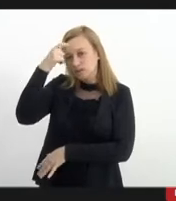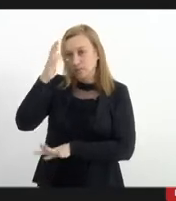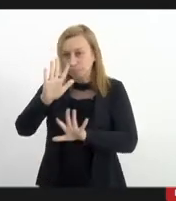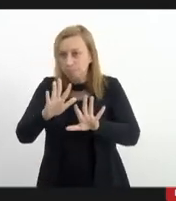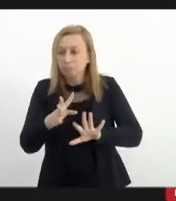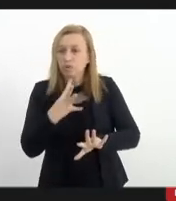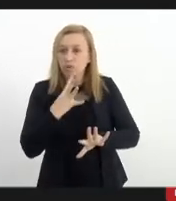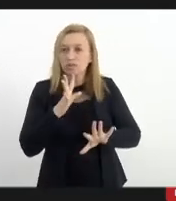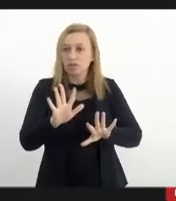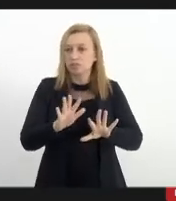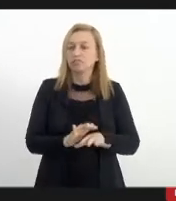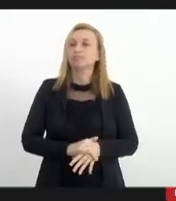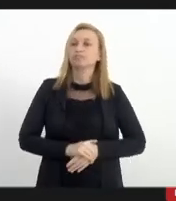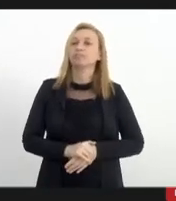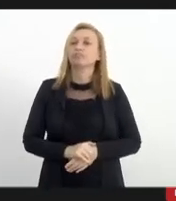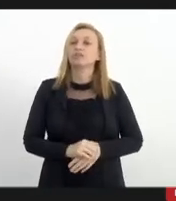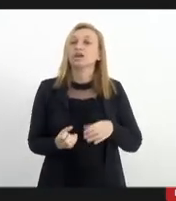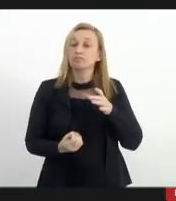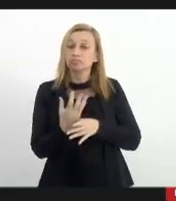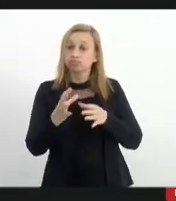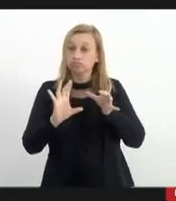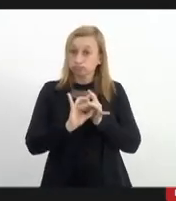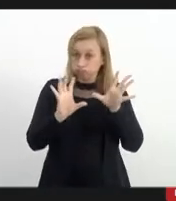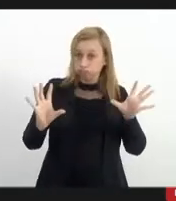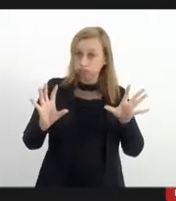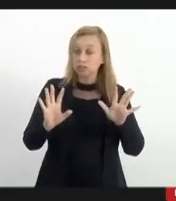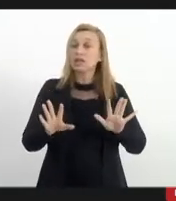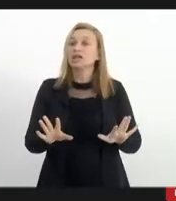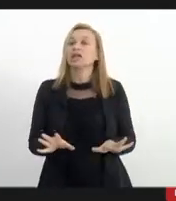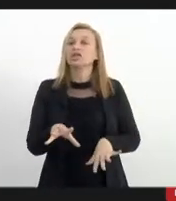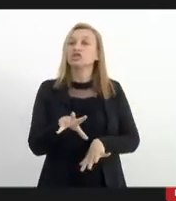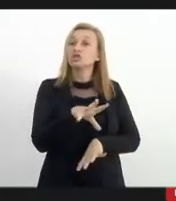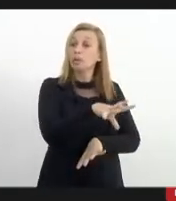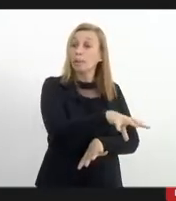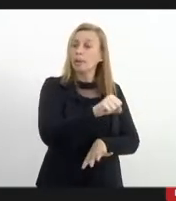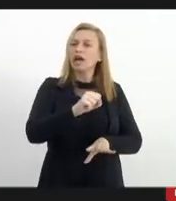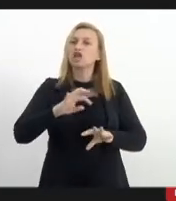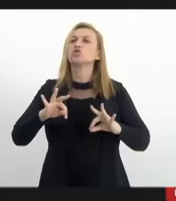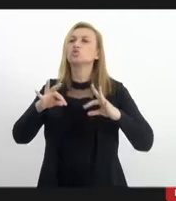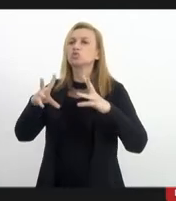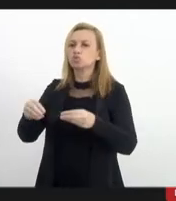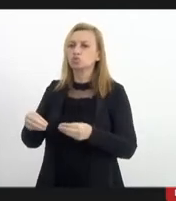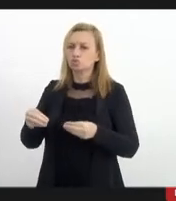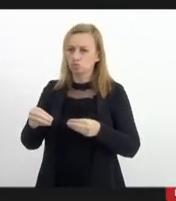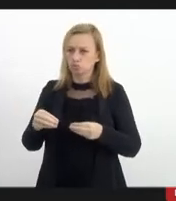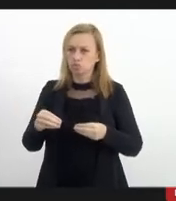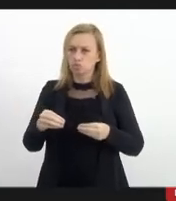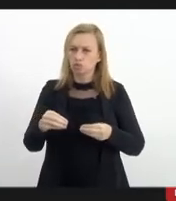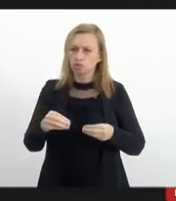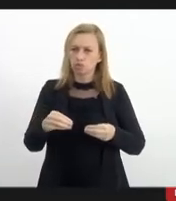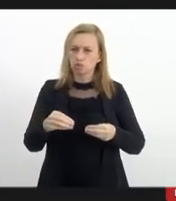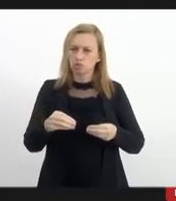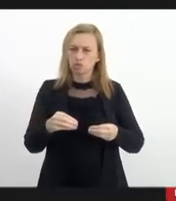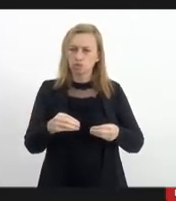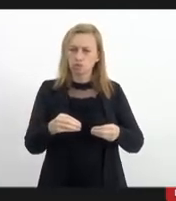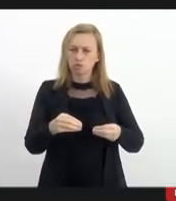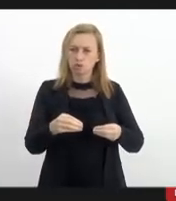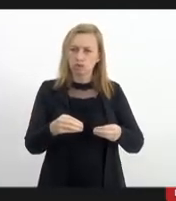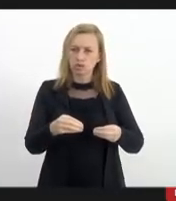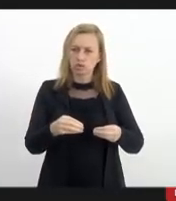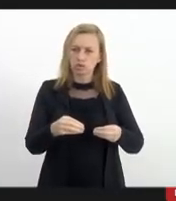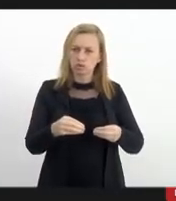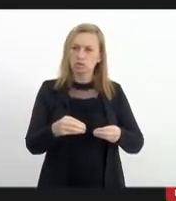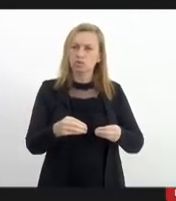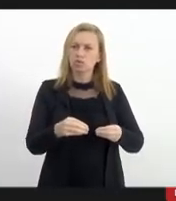isso, isso vira só burocracia. Então, assim, a gente pega todo o arcabouço disponível do ponto de vista